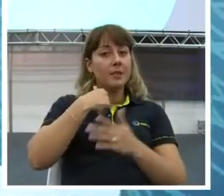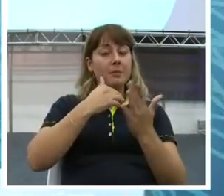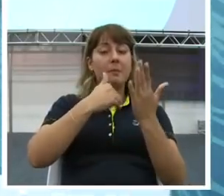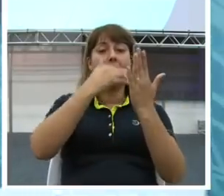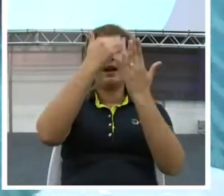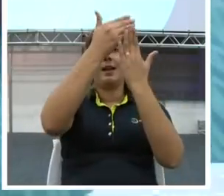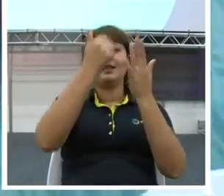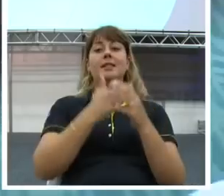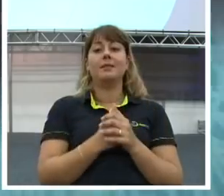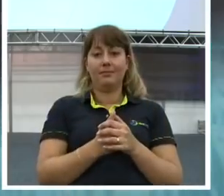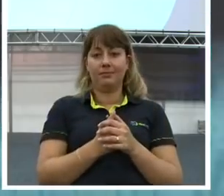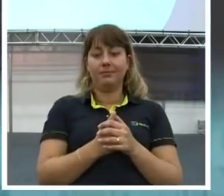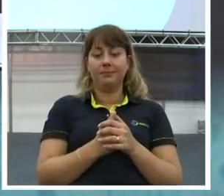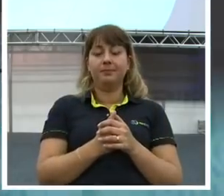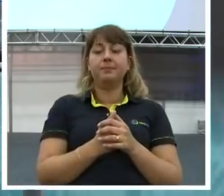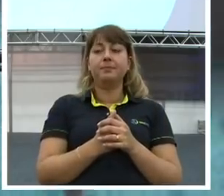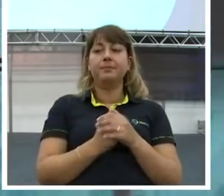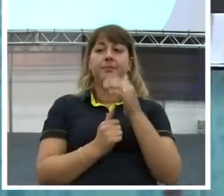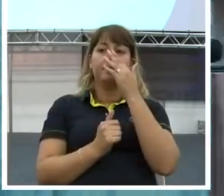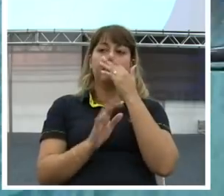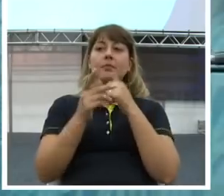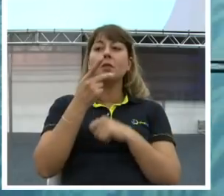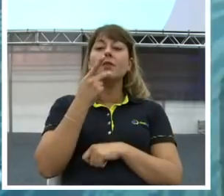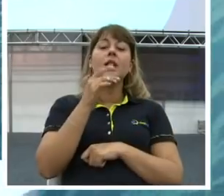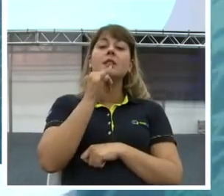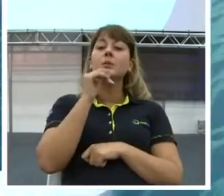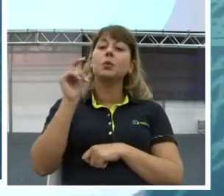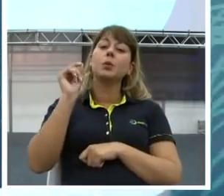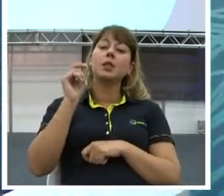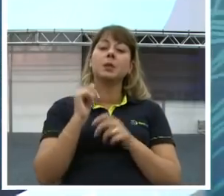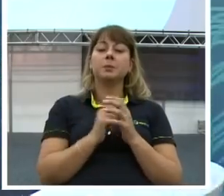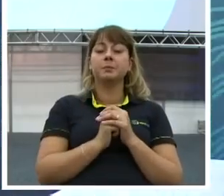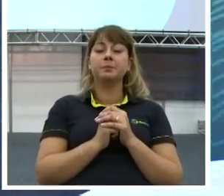Mais exigente com essas coisas. Mas eu vou falar uma coisa para você.